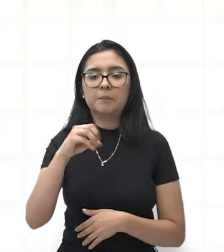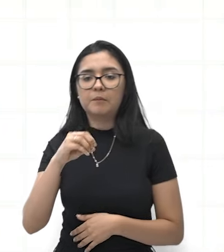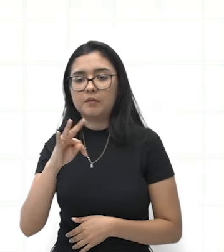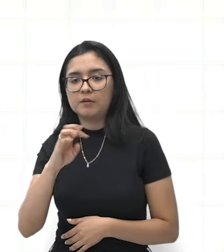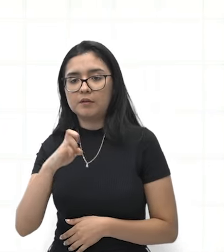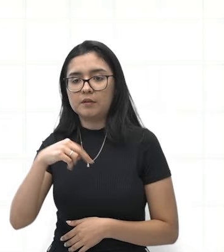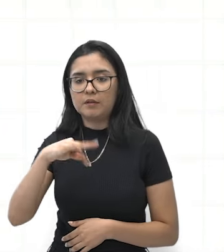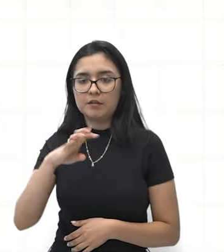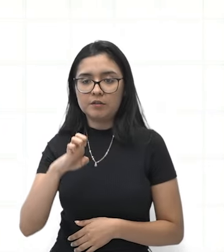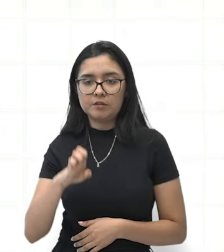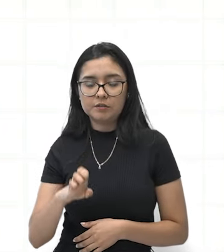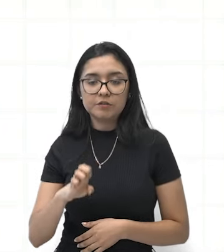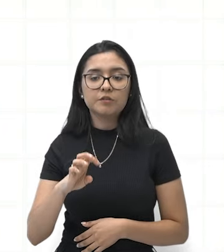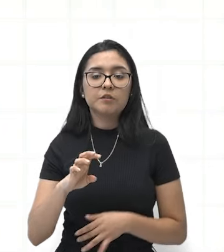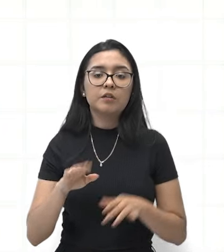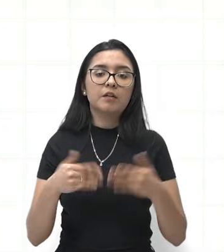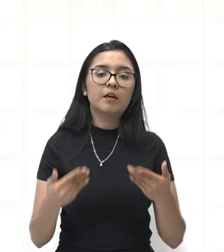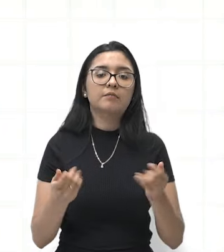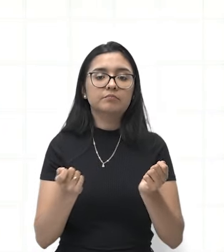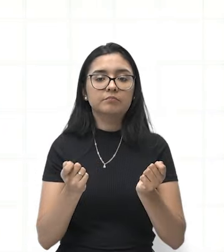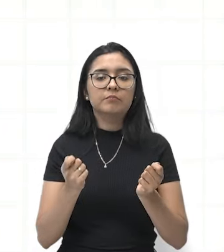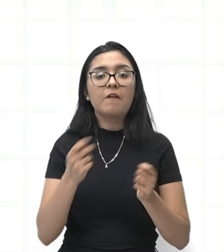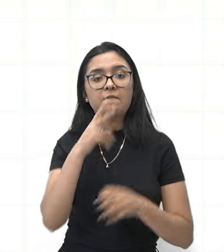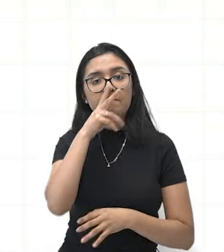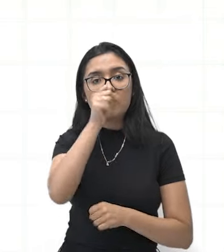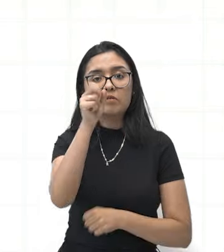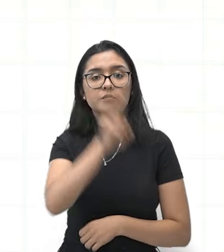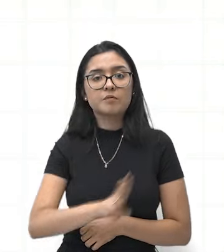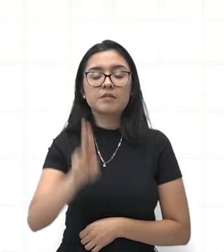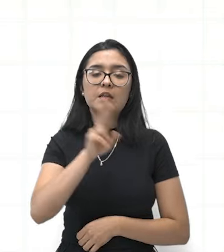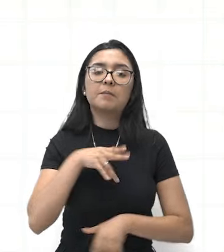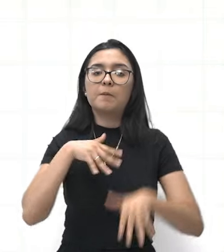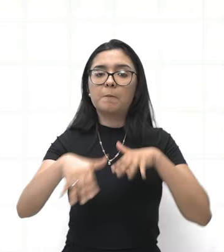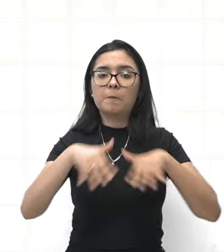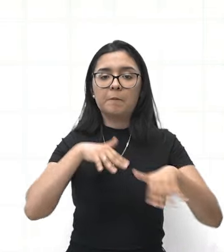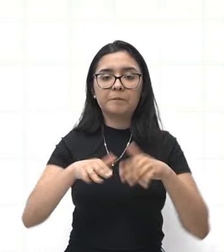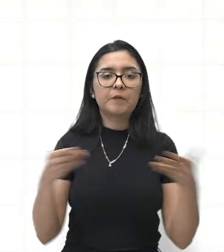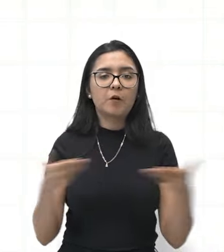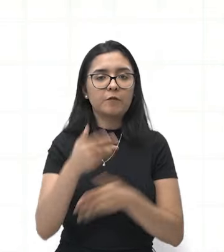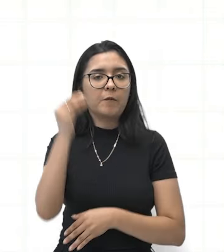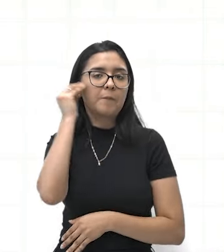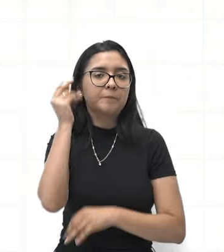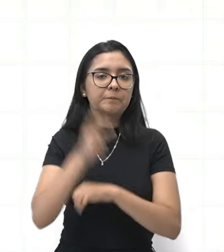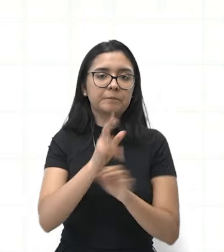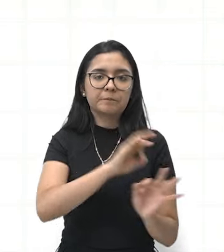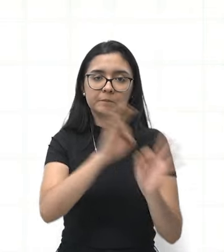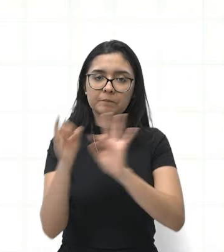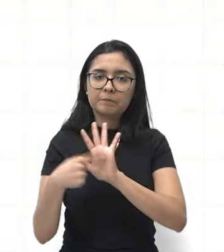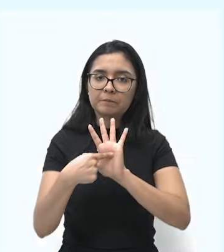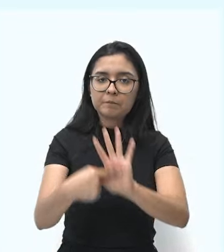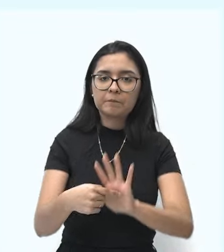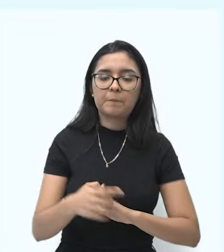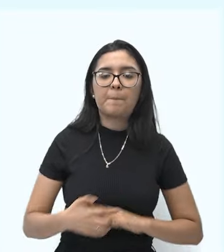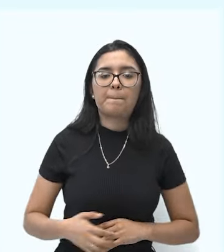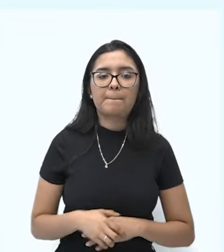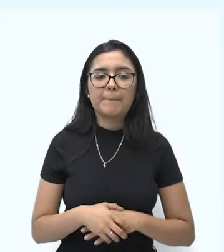aplicada a fim de executar o movimento. Vamos ver agora uma animação sobre isso.